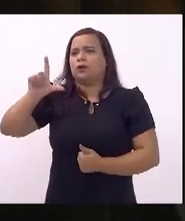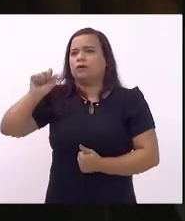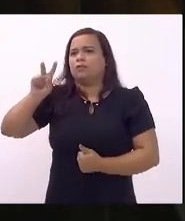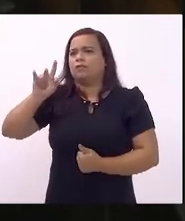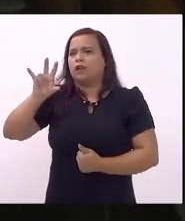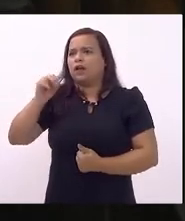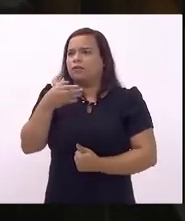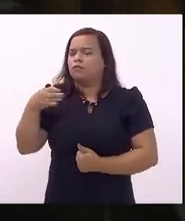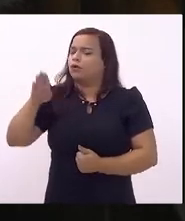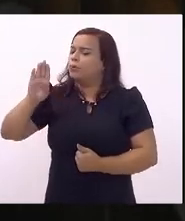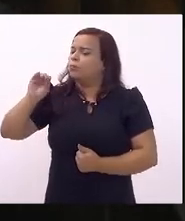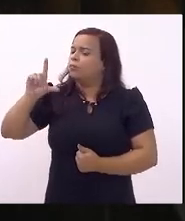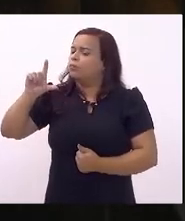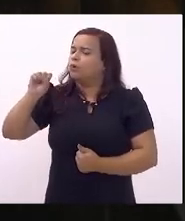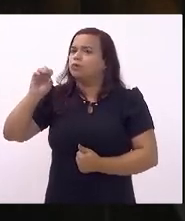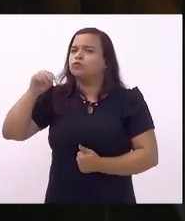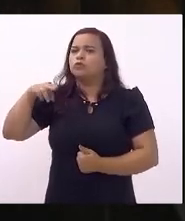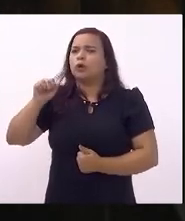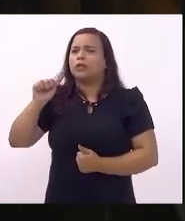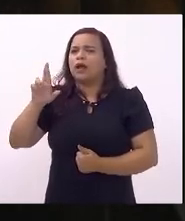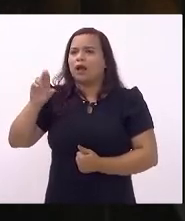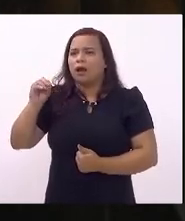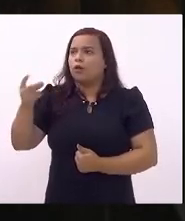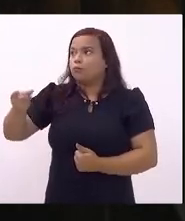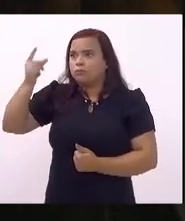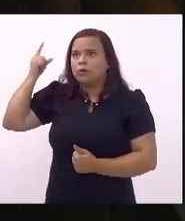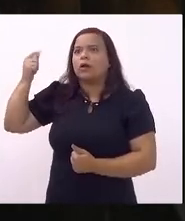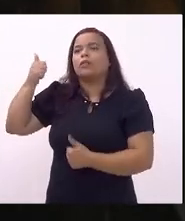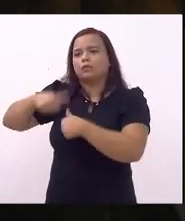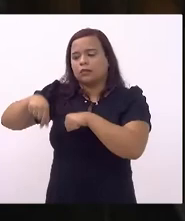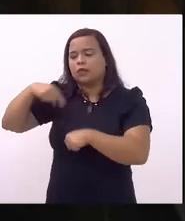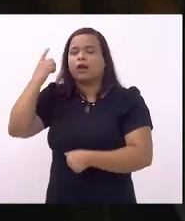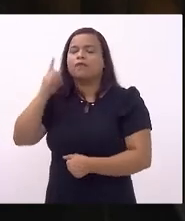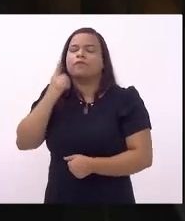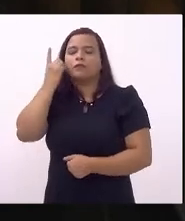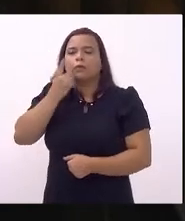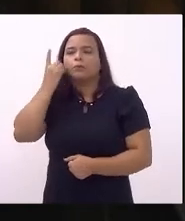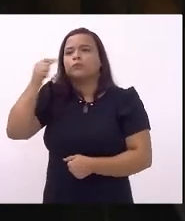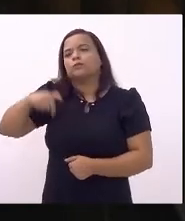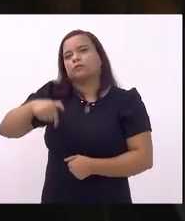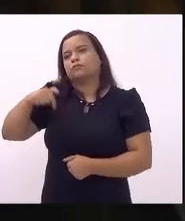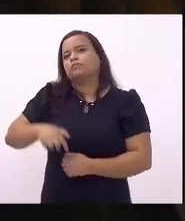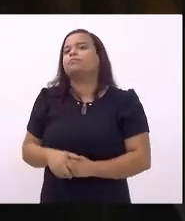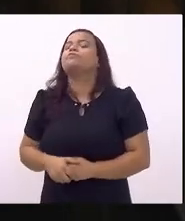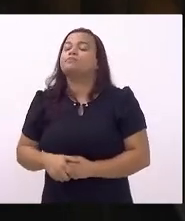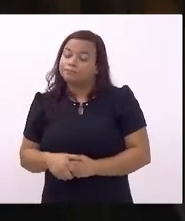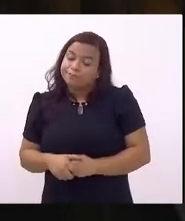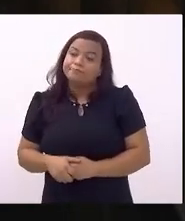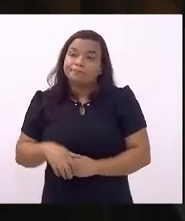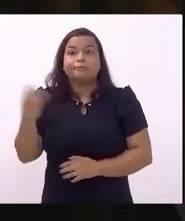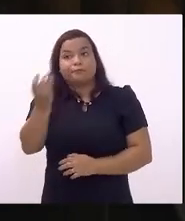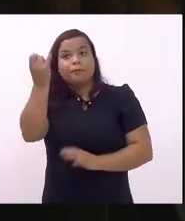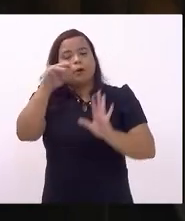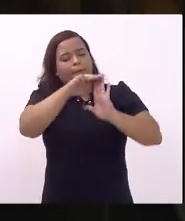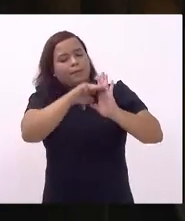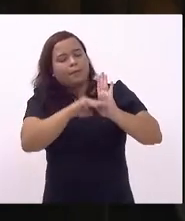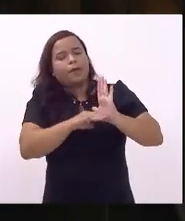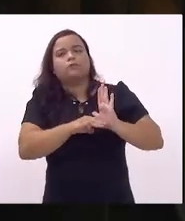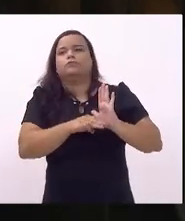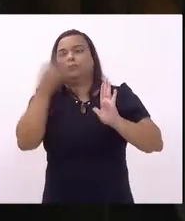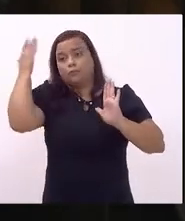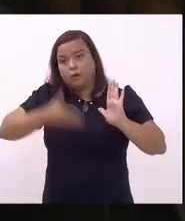então assim é bom é bom trazer esses elementos de reflexão para a gente fazer um debate com os dados concretos com os elementos